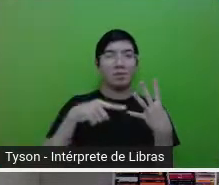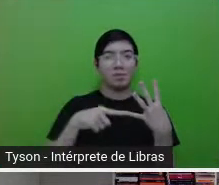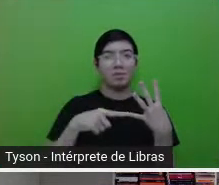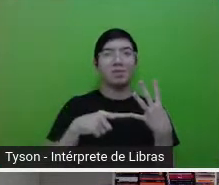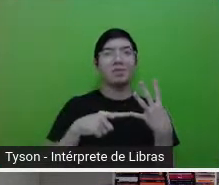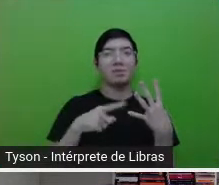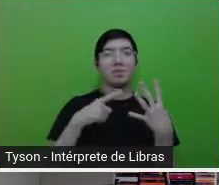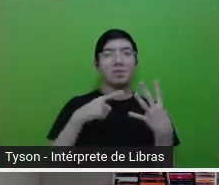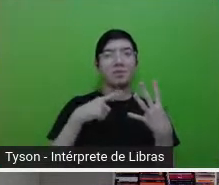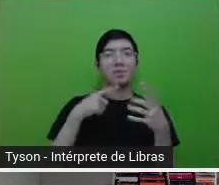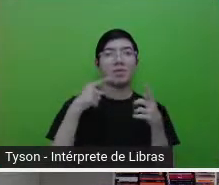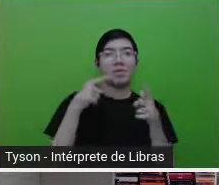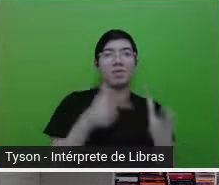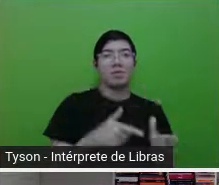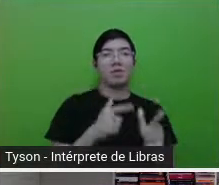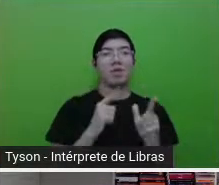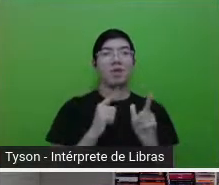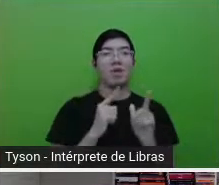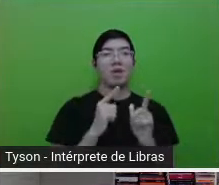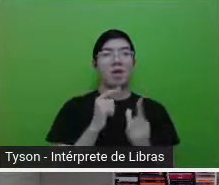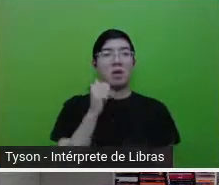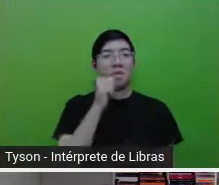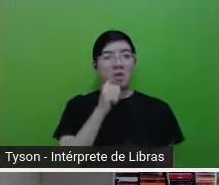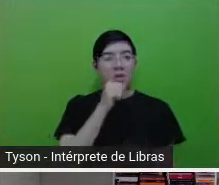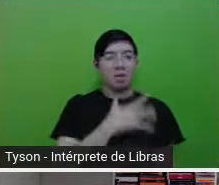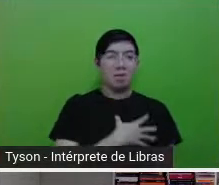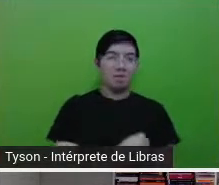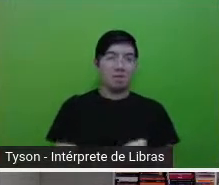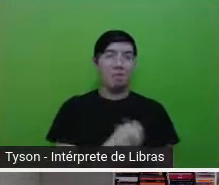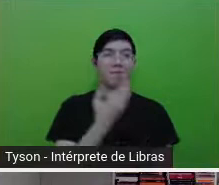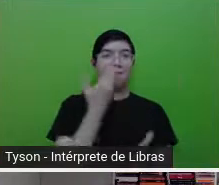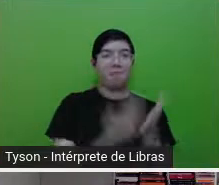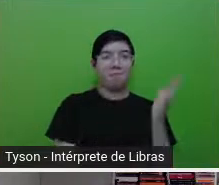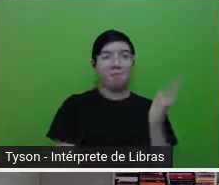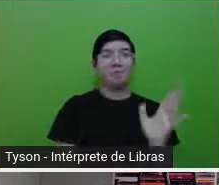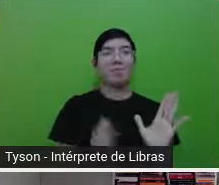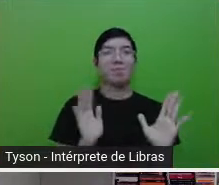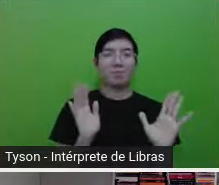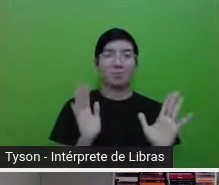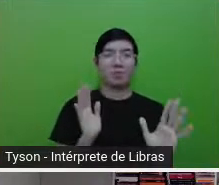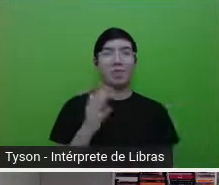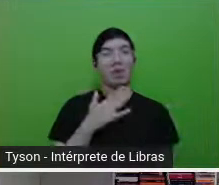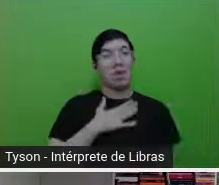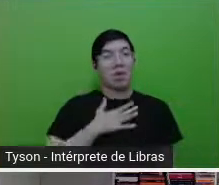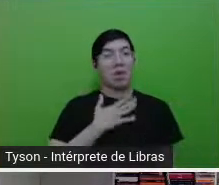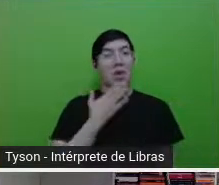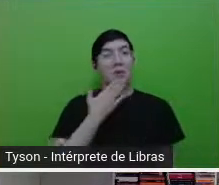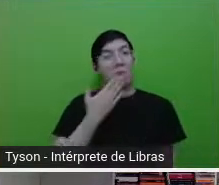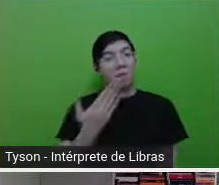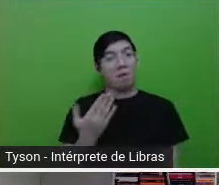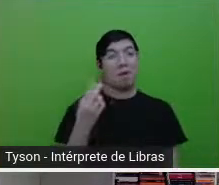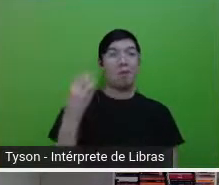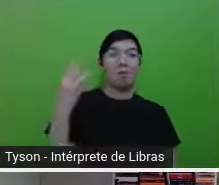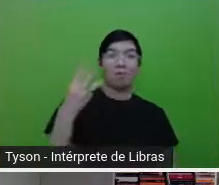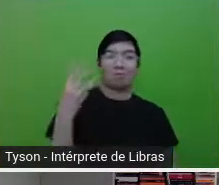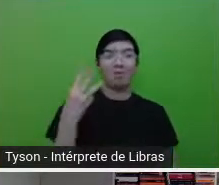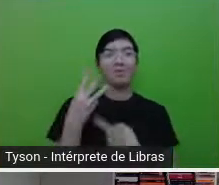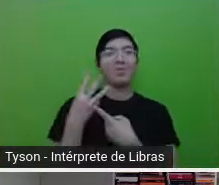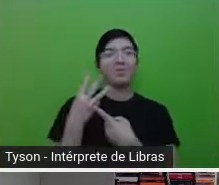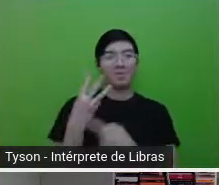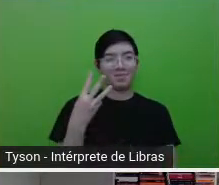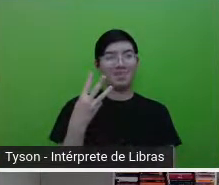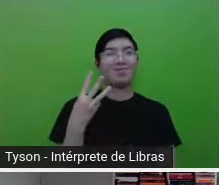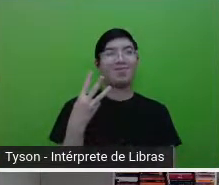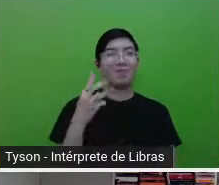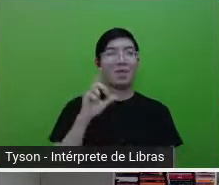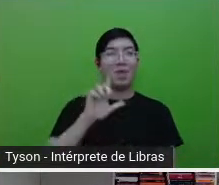Menina Perdida. O meu preferido é o terceiro, que é a História do Novo Sobrenome. E aí a gente tem que lembrar o seguinte, que